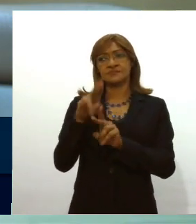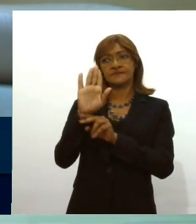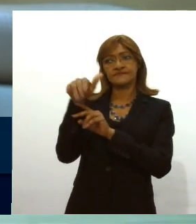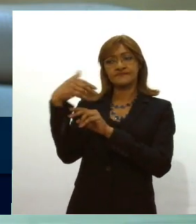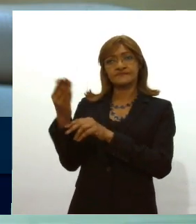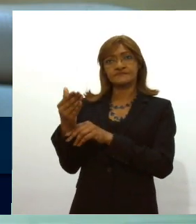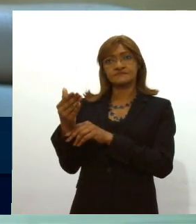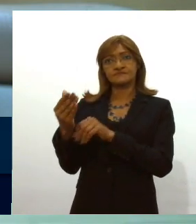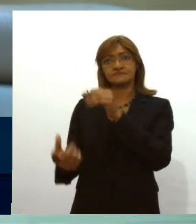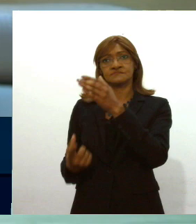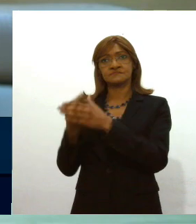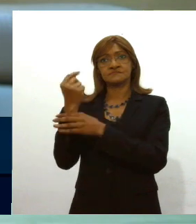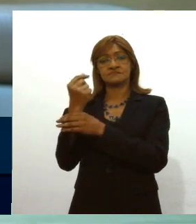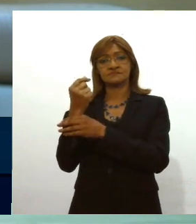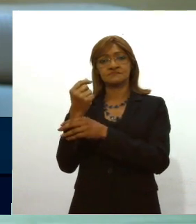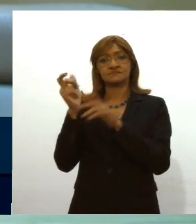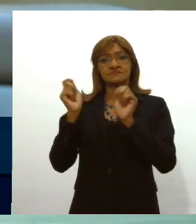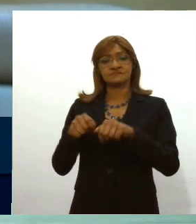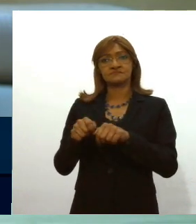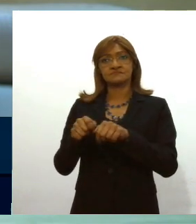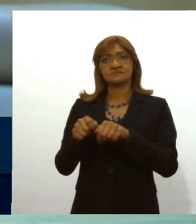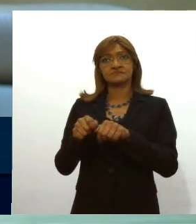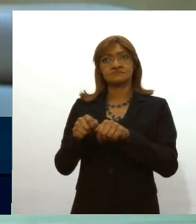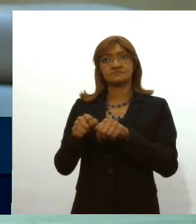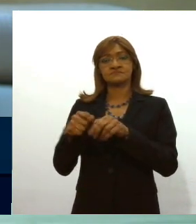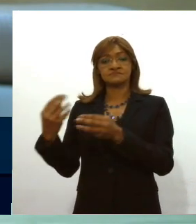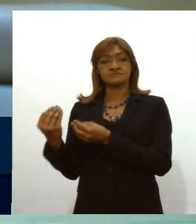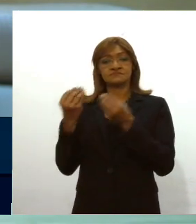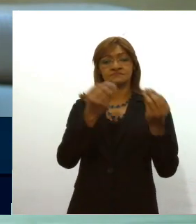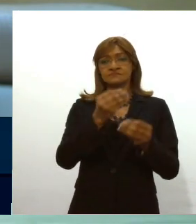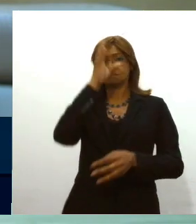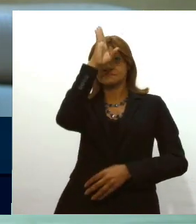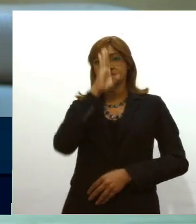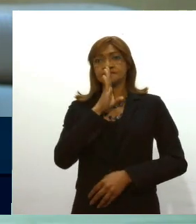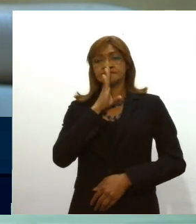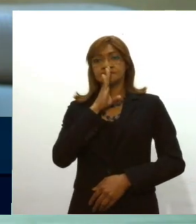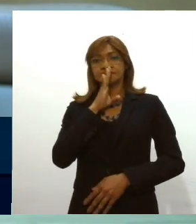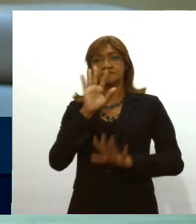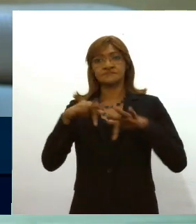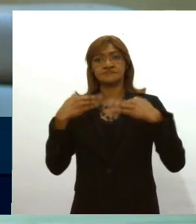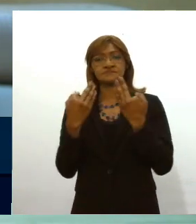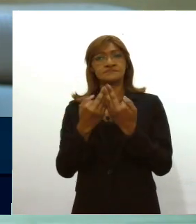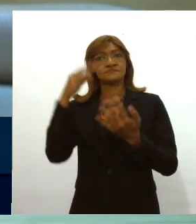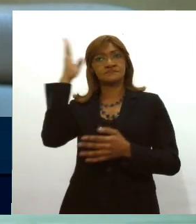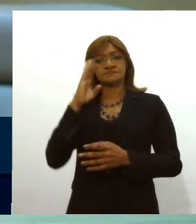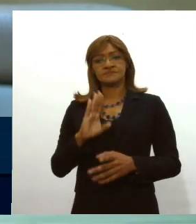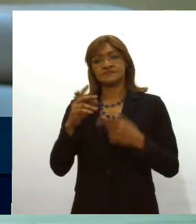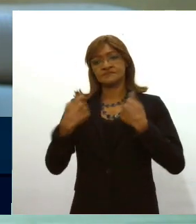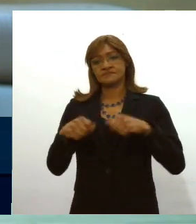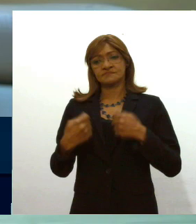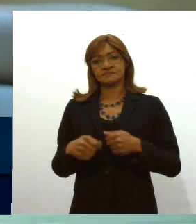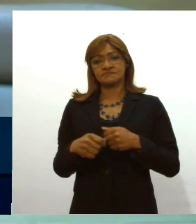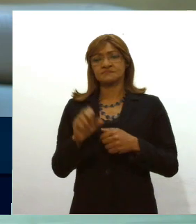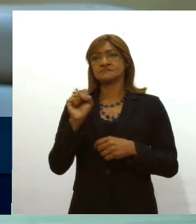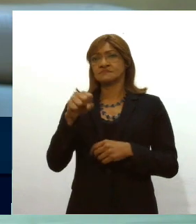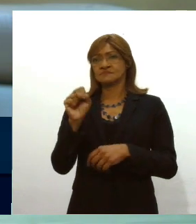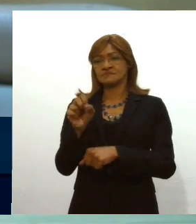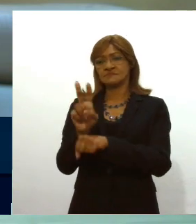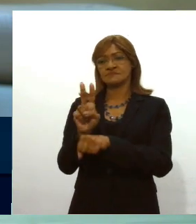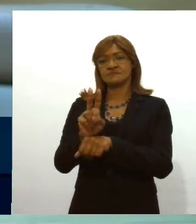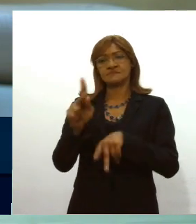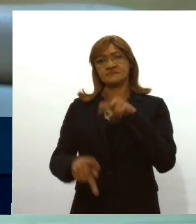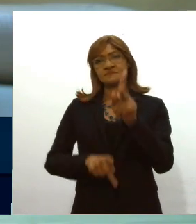essa substância e entregar gratuitamente às famílias brasileiras que precisam. Eu acho que isso é cuidar da